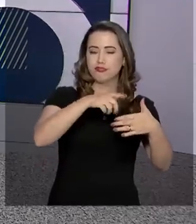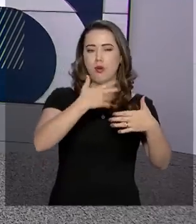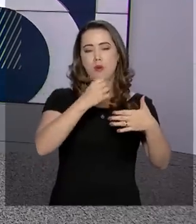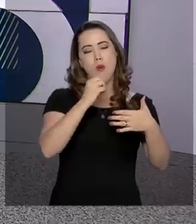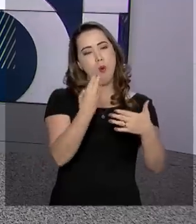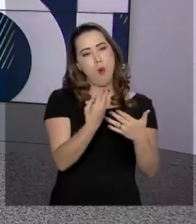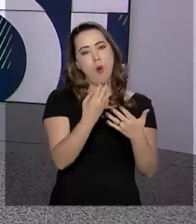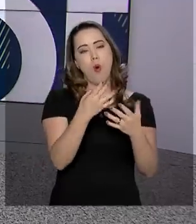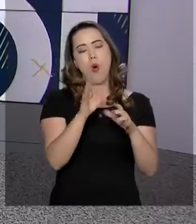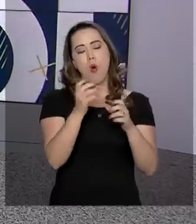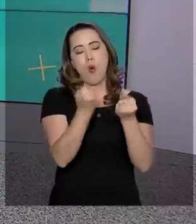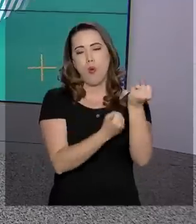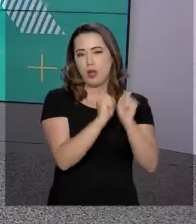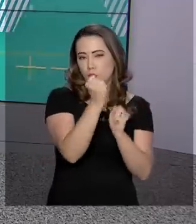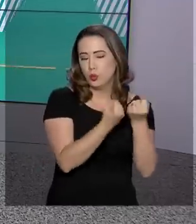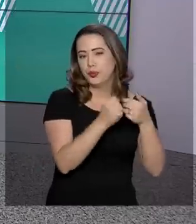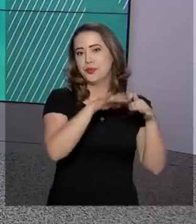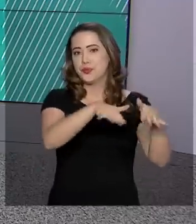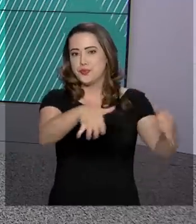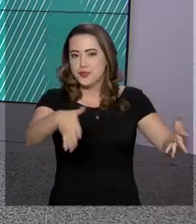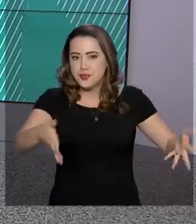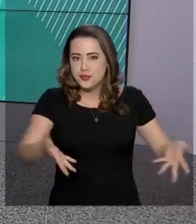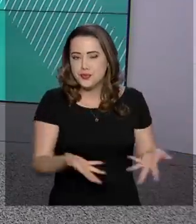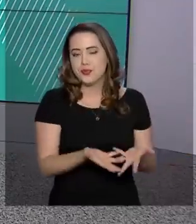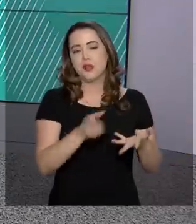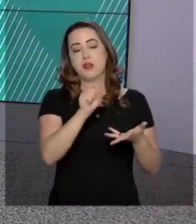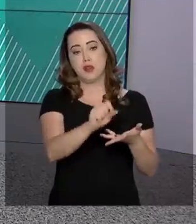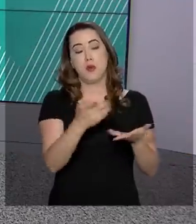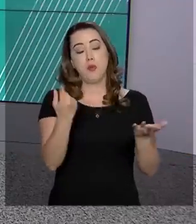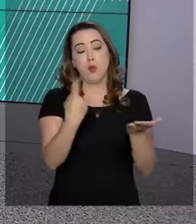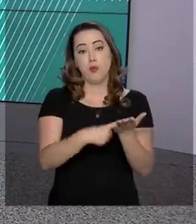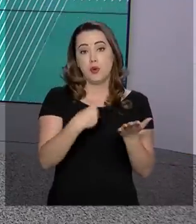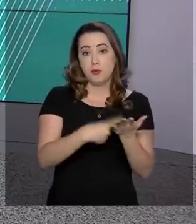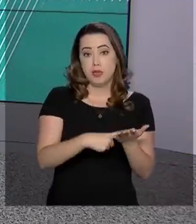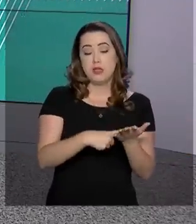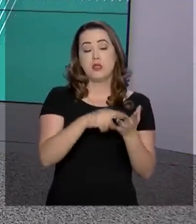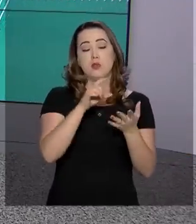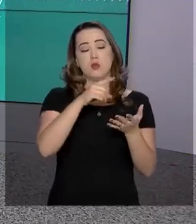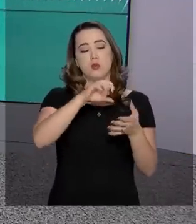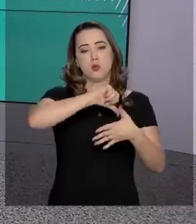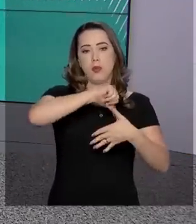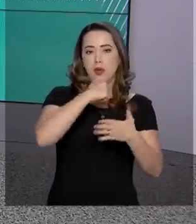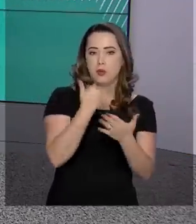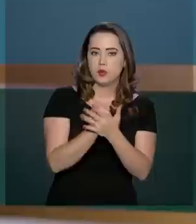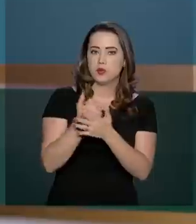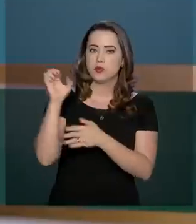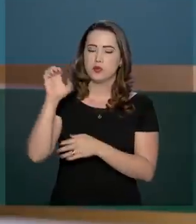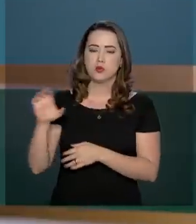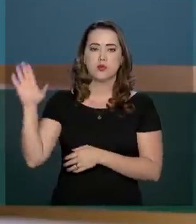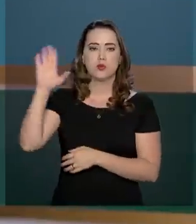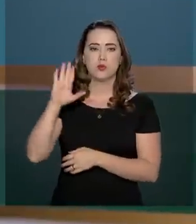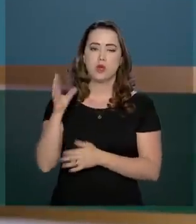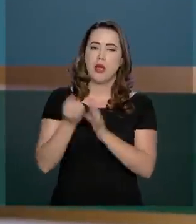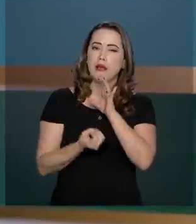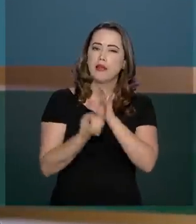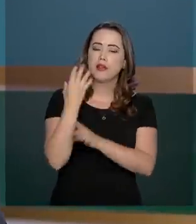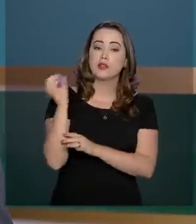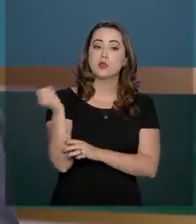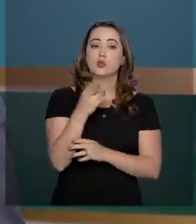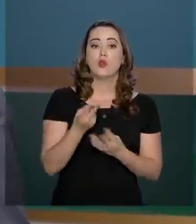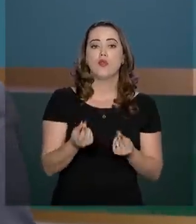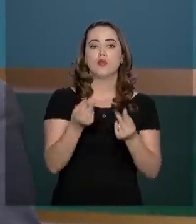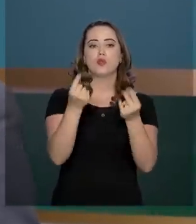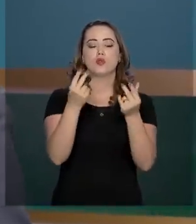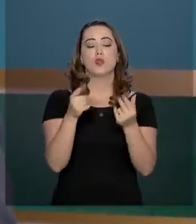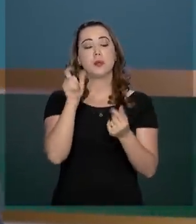do mercado europeu com a assinatura do Acordo de Livre Comércio entre o Mercosul e União Europeia. A criação do novo fundo